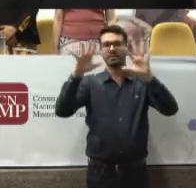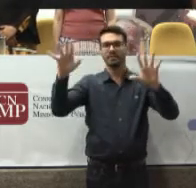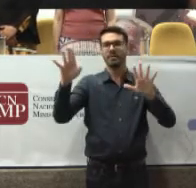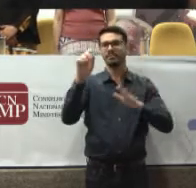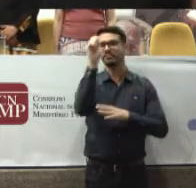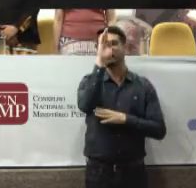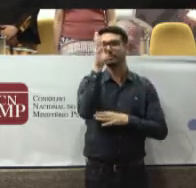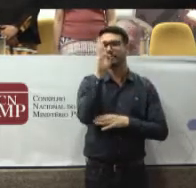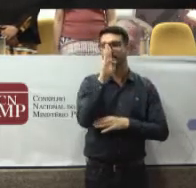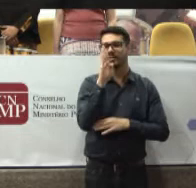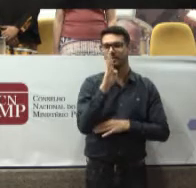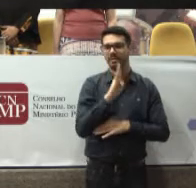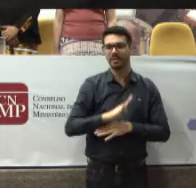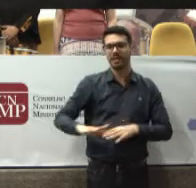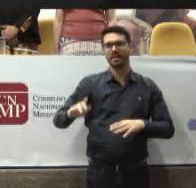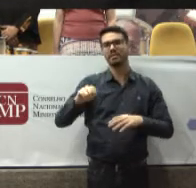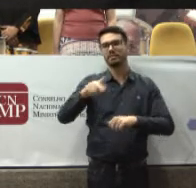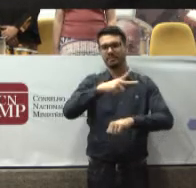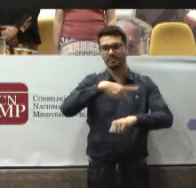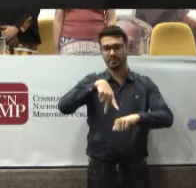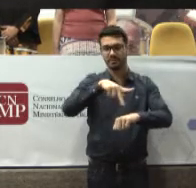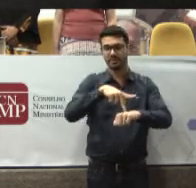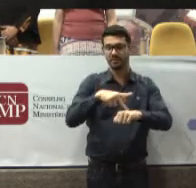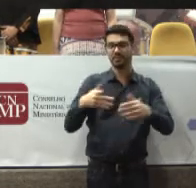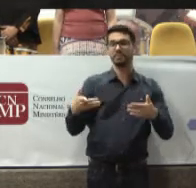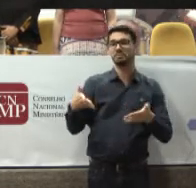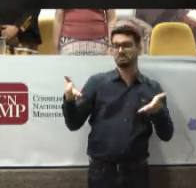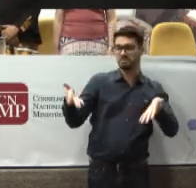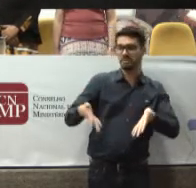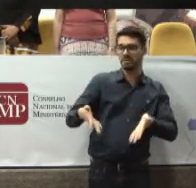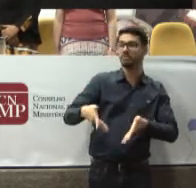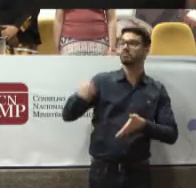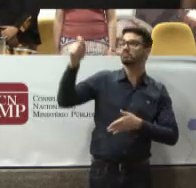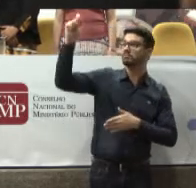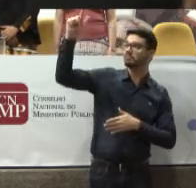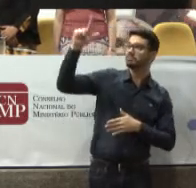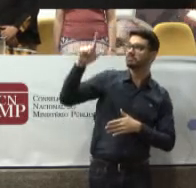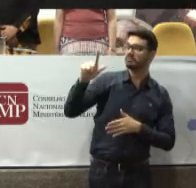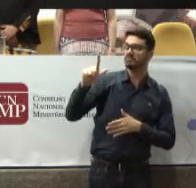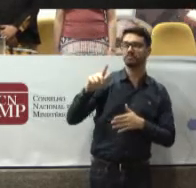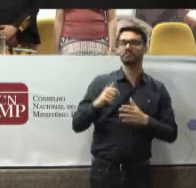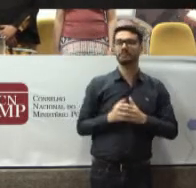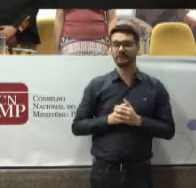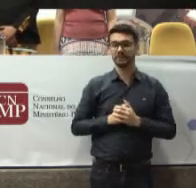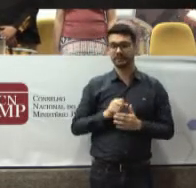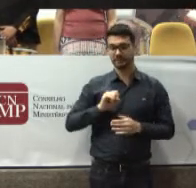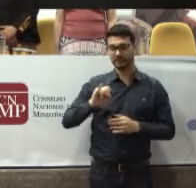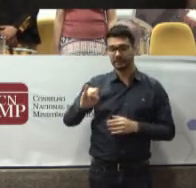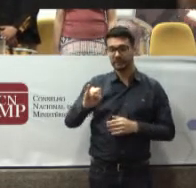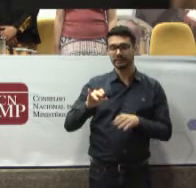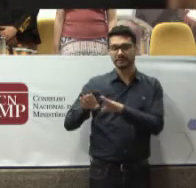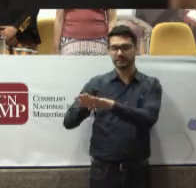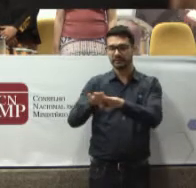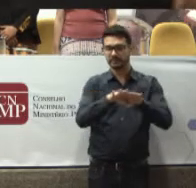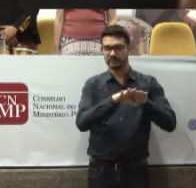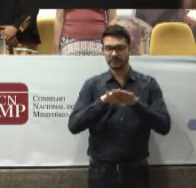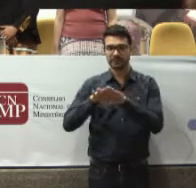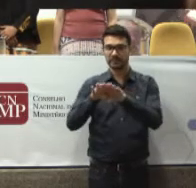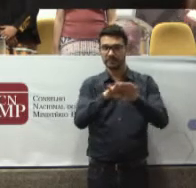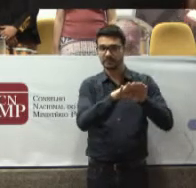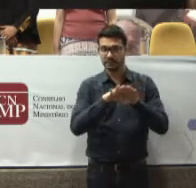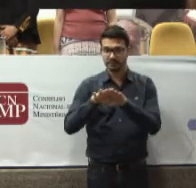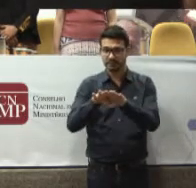da liberdade e raios fúrgidos, brilho A confusão da pátria nesse instante Se o melhor